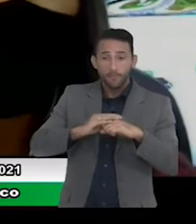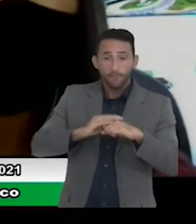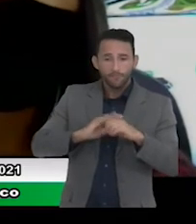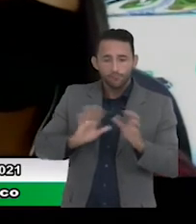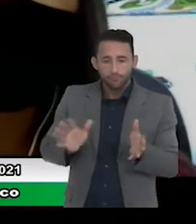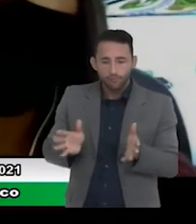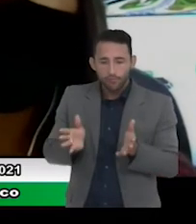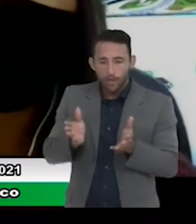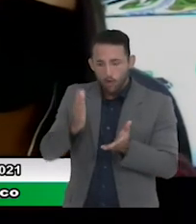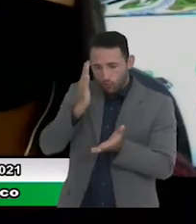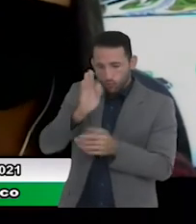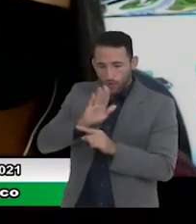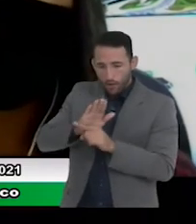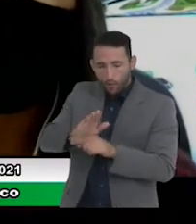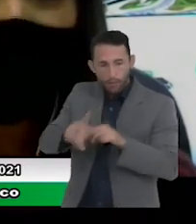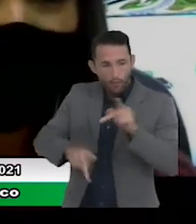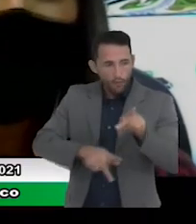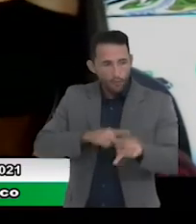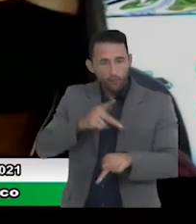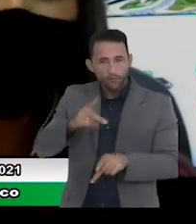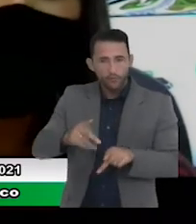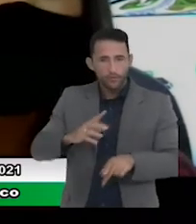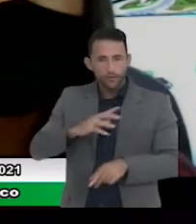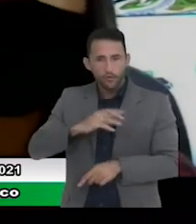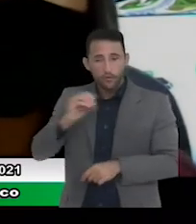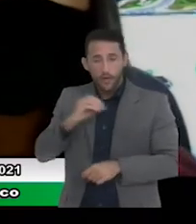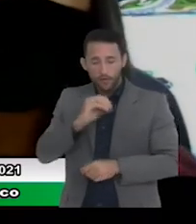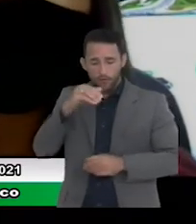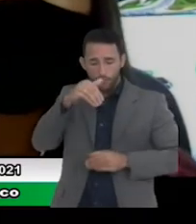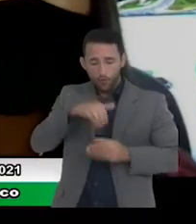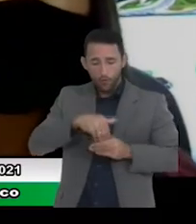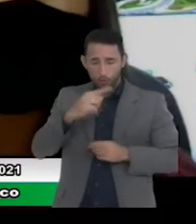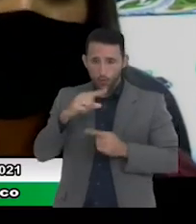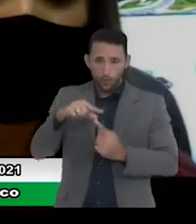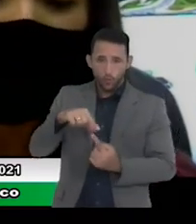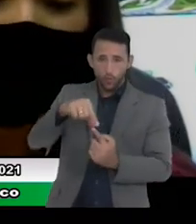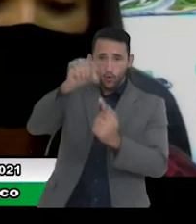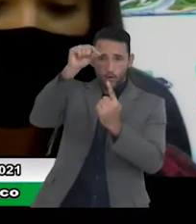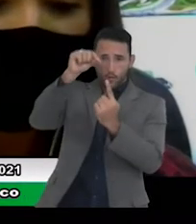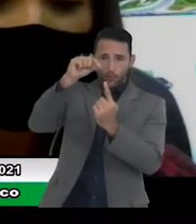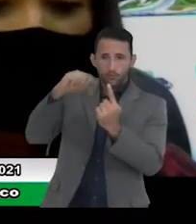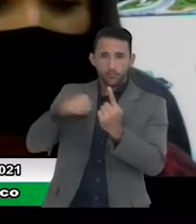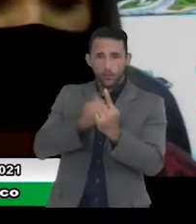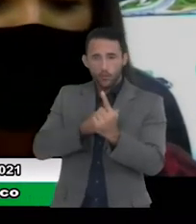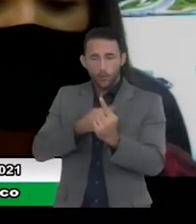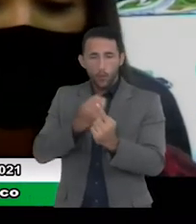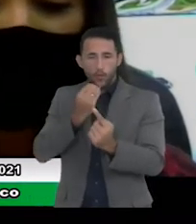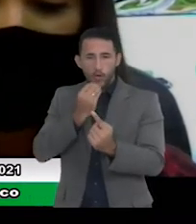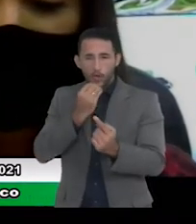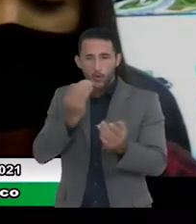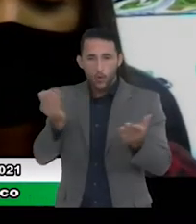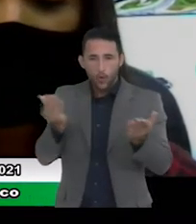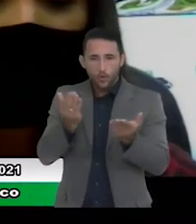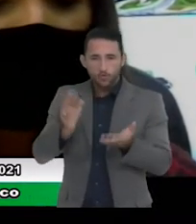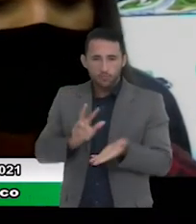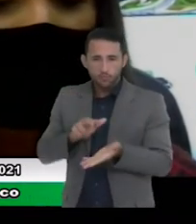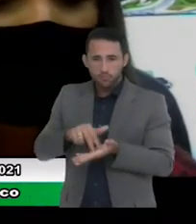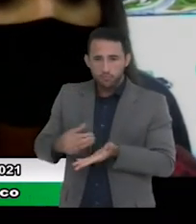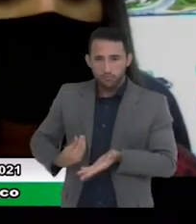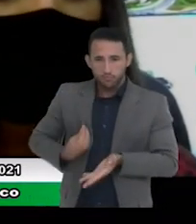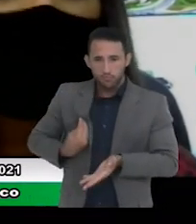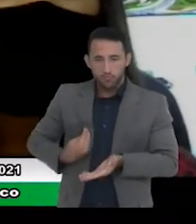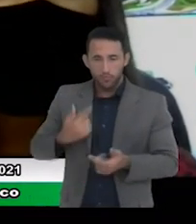povo de Osasco que votou em nós e fez com que nós tivéssemos essa oportunidade de estar à frente aqui dos